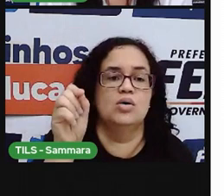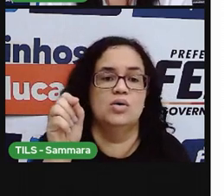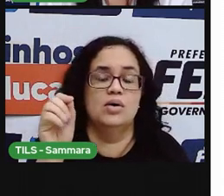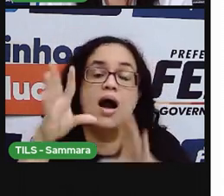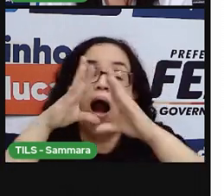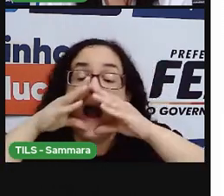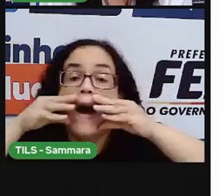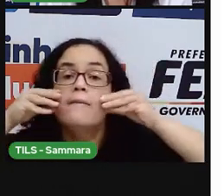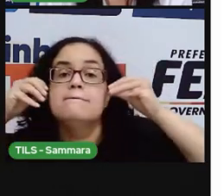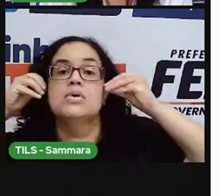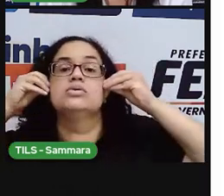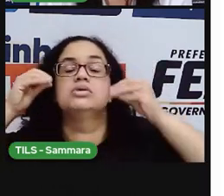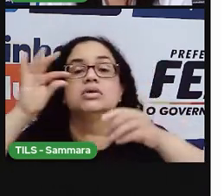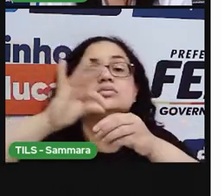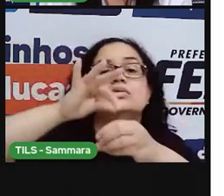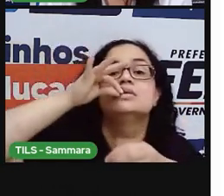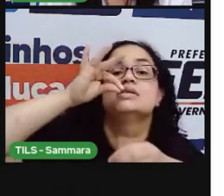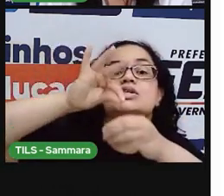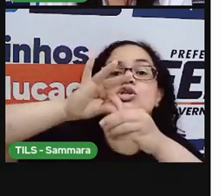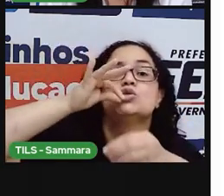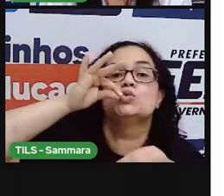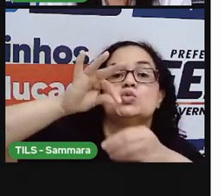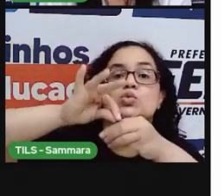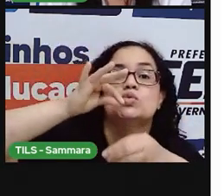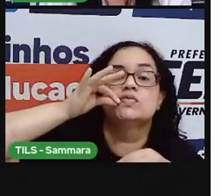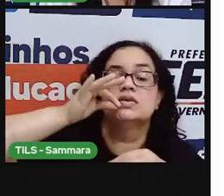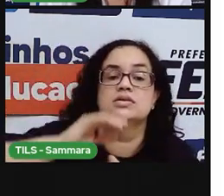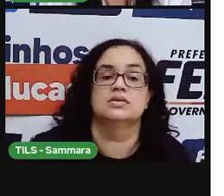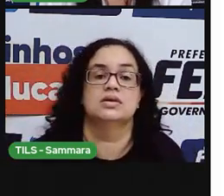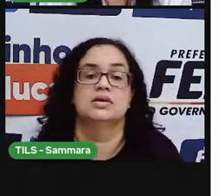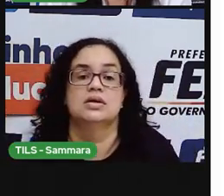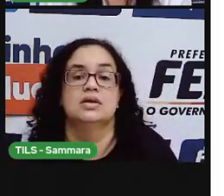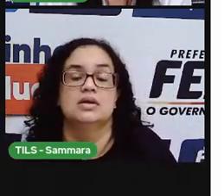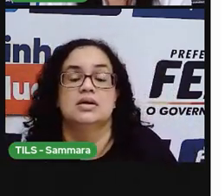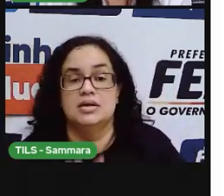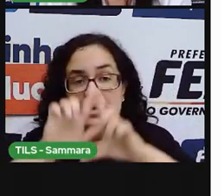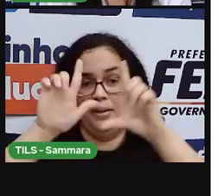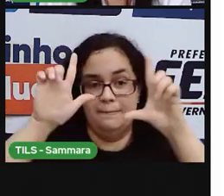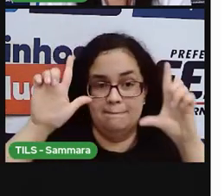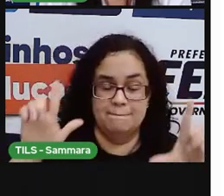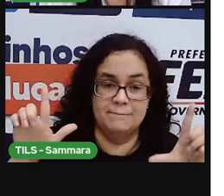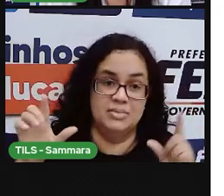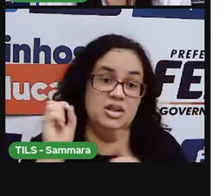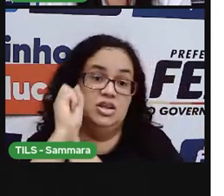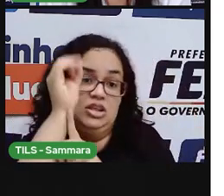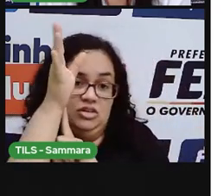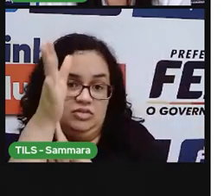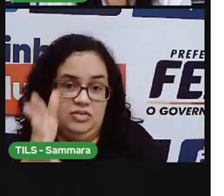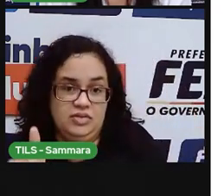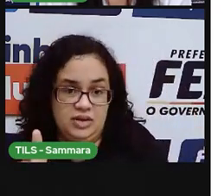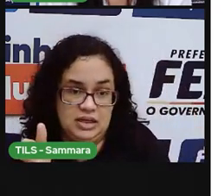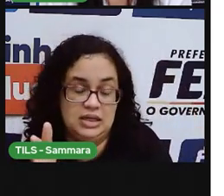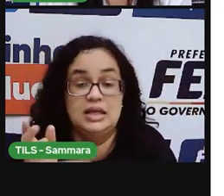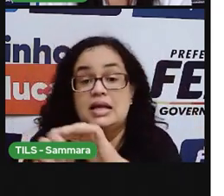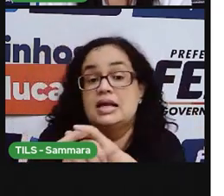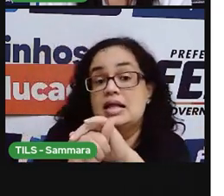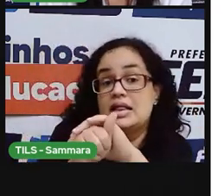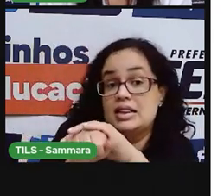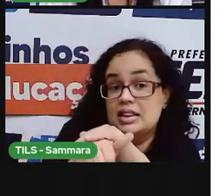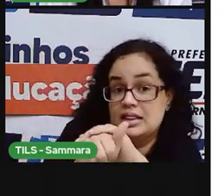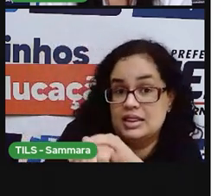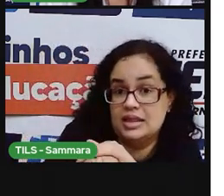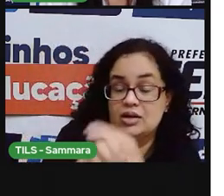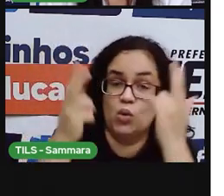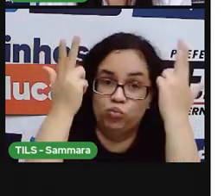a raposa e as uvas. Esta imagem aqui é da fábula a lebre